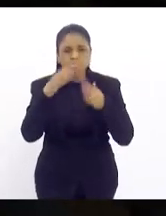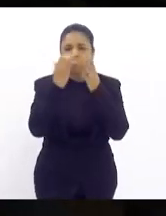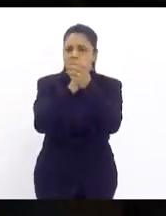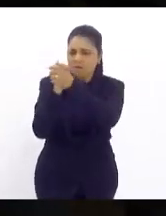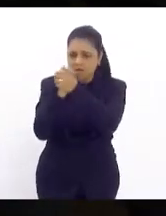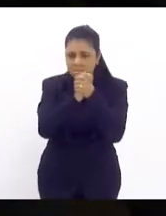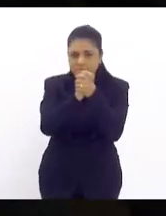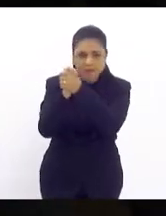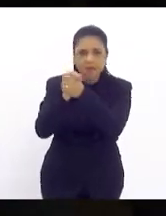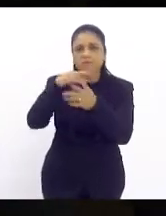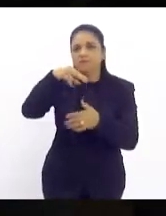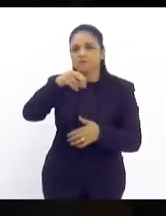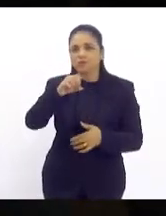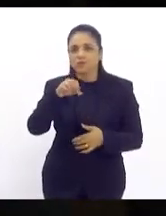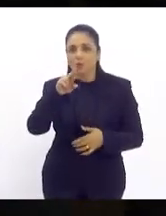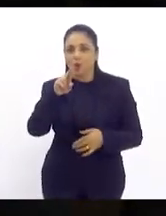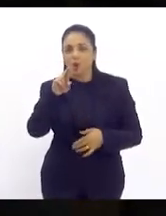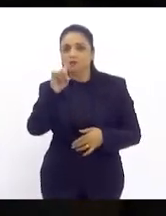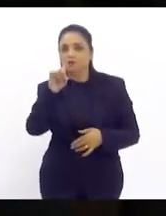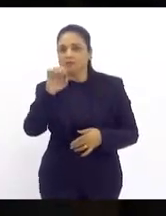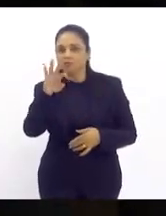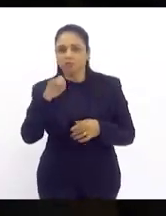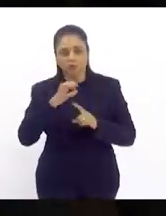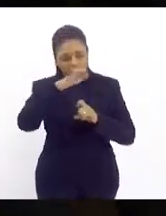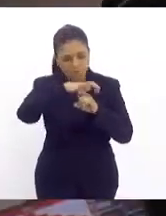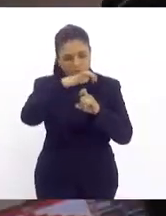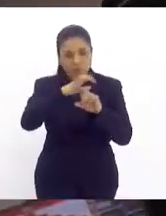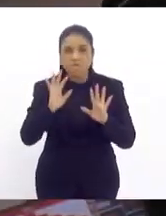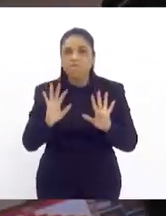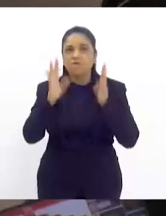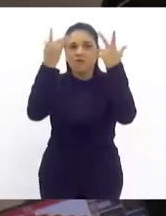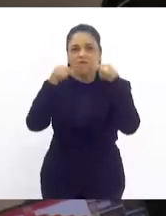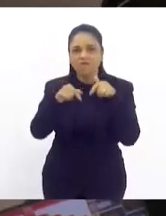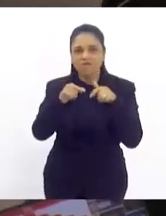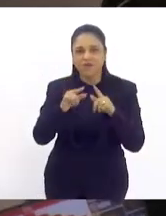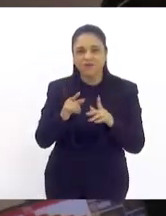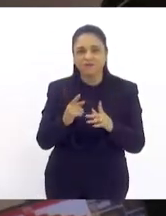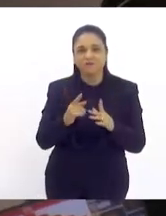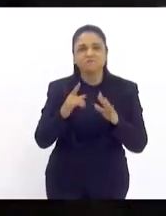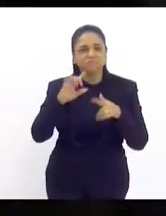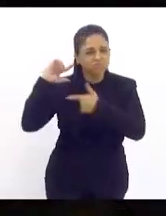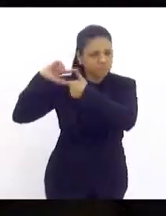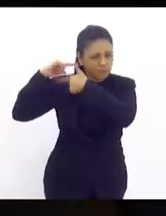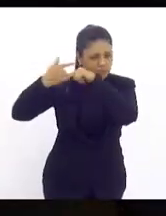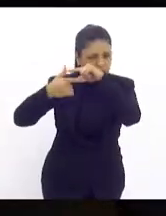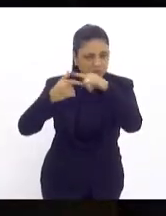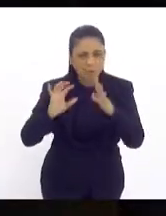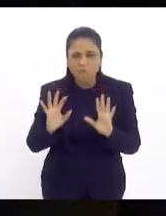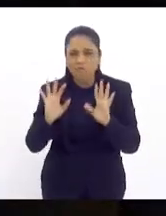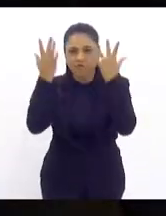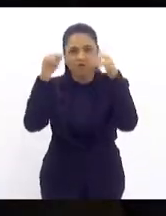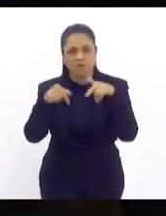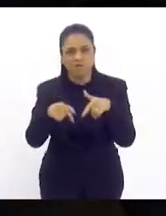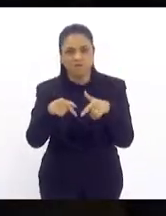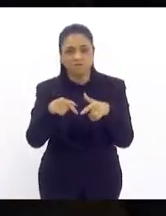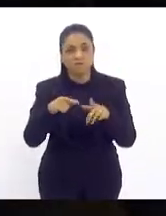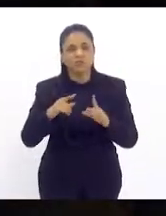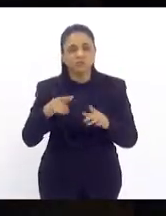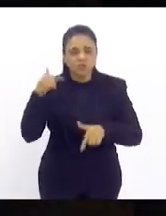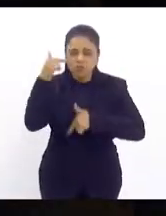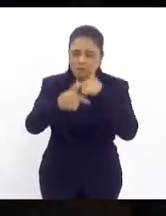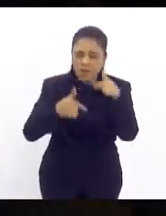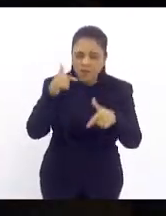parabéns à feira de São Cristóvão, viva os nordestinos, viva a tradição nordestina, viva a nós